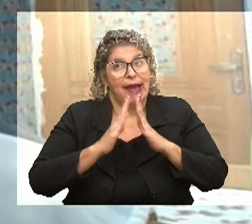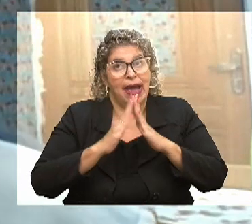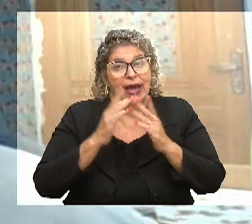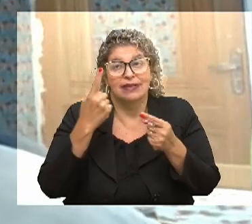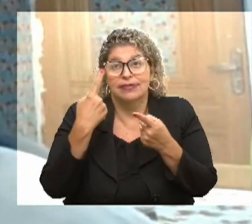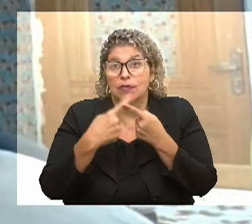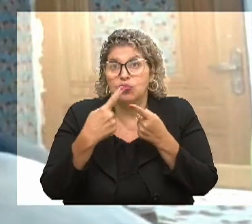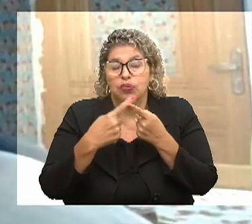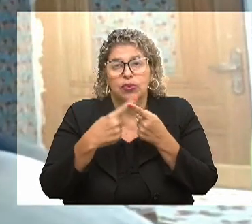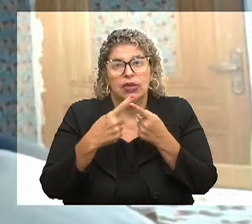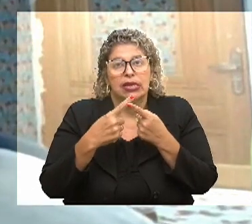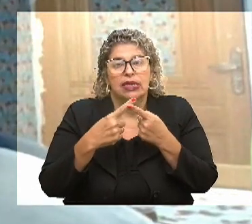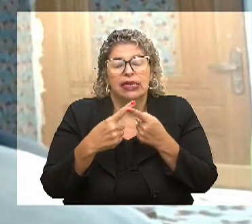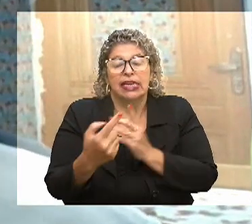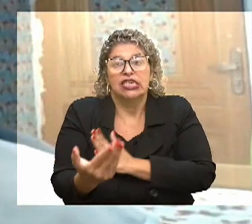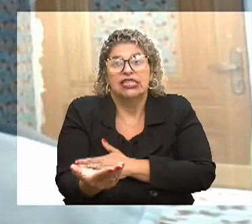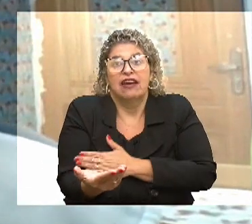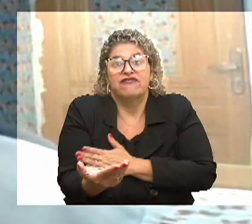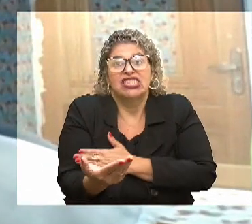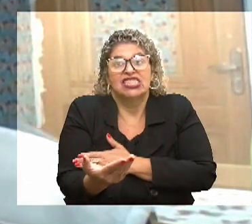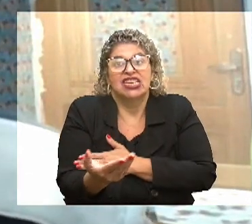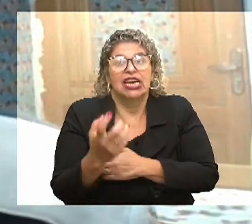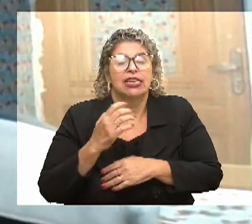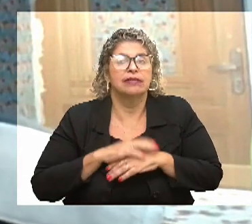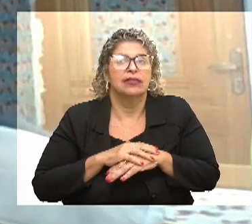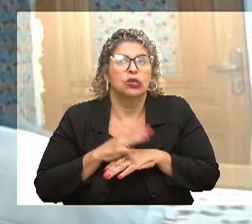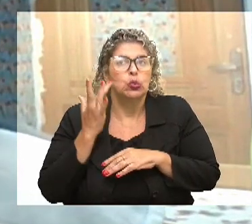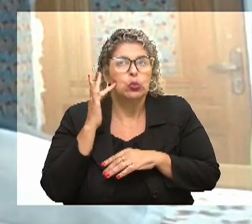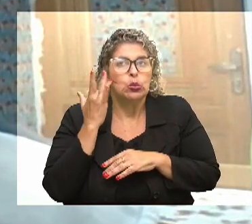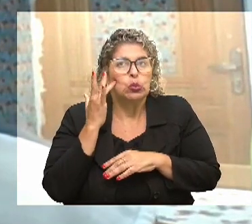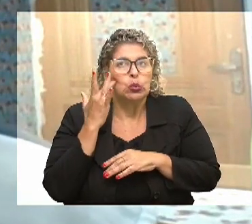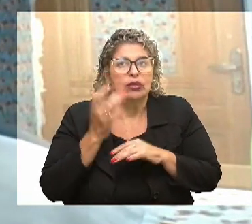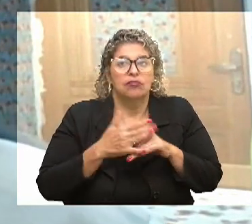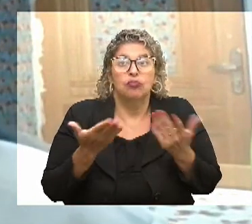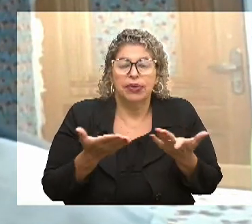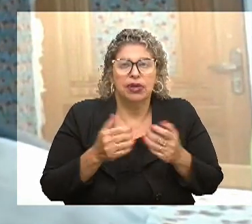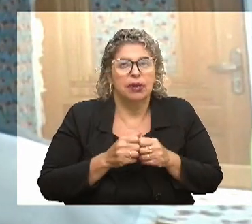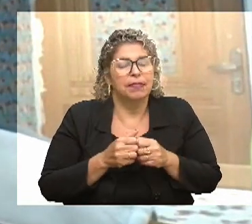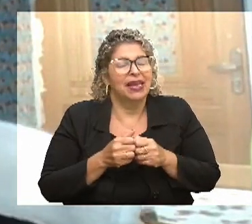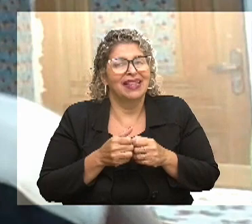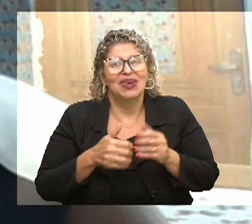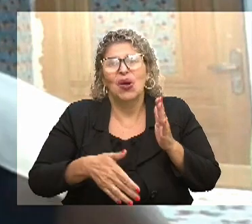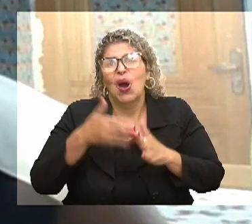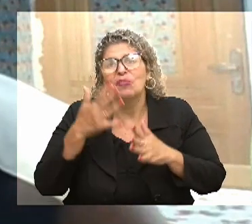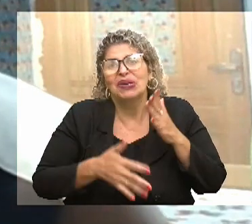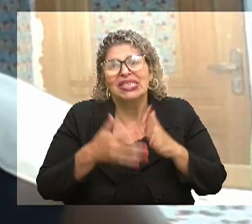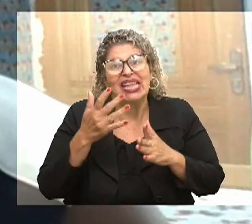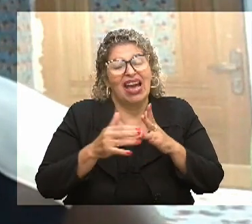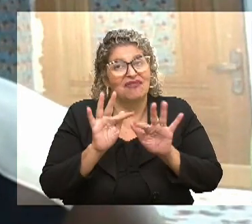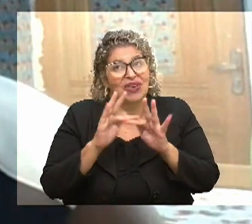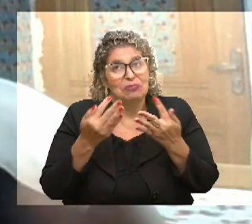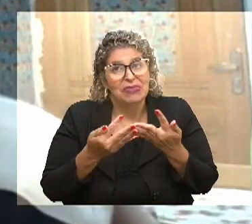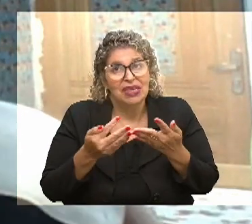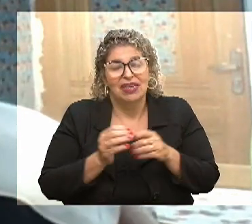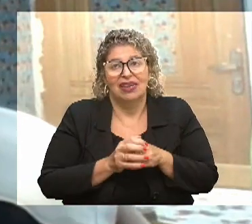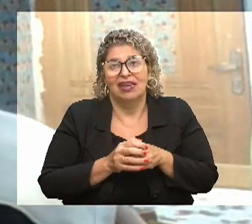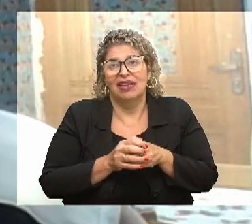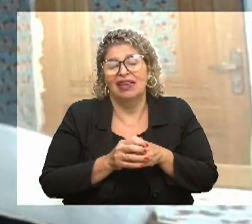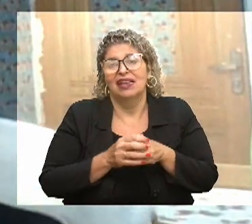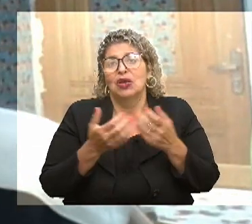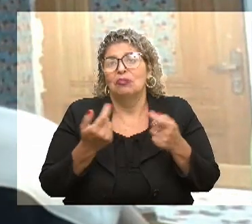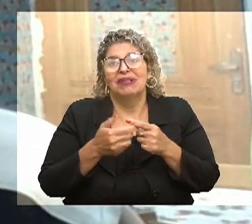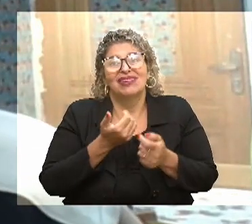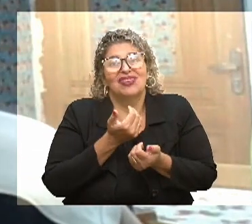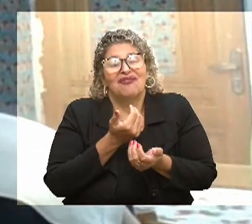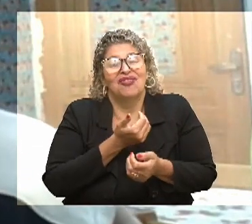viciados, infelizmente, não querem voltar para não incomodar a família, muitos porque se sentiram rejeitados pela